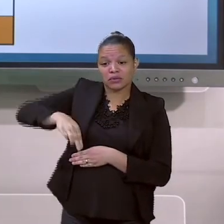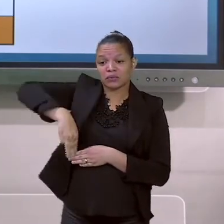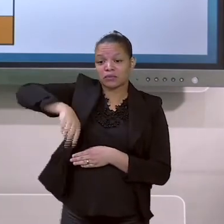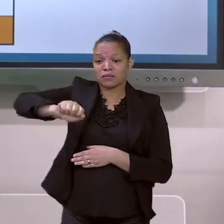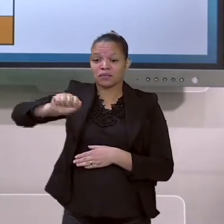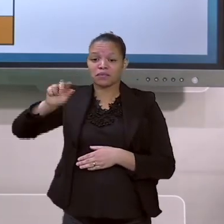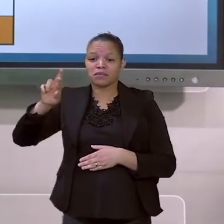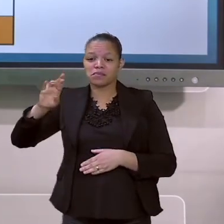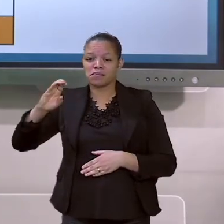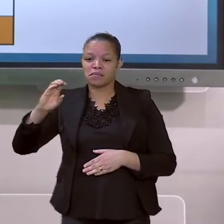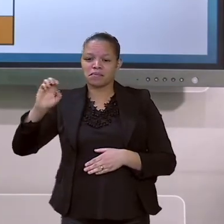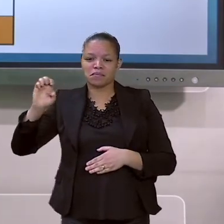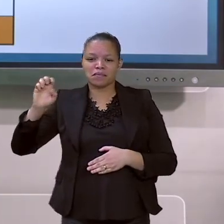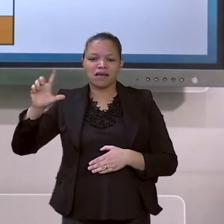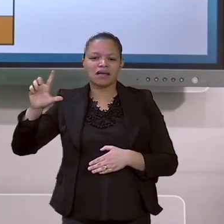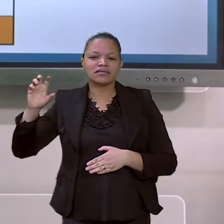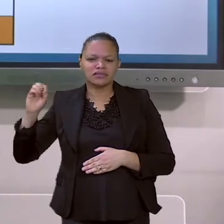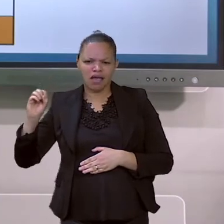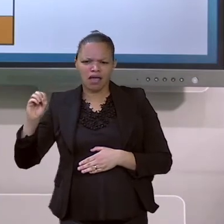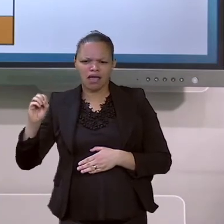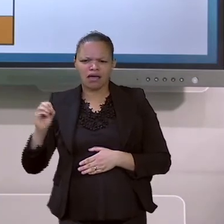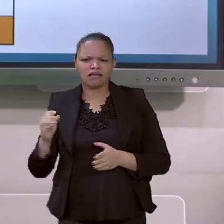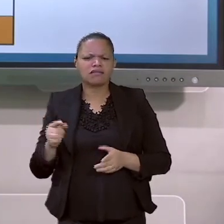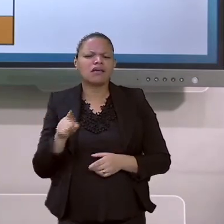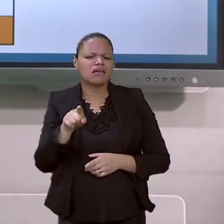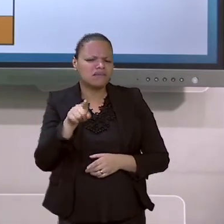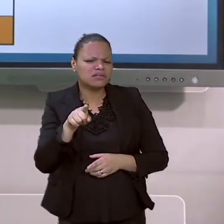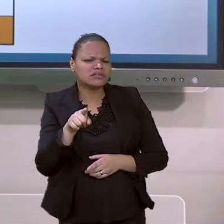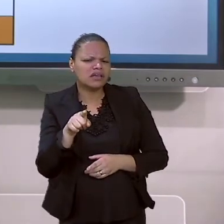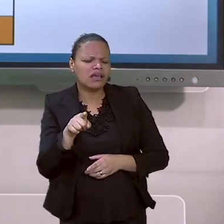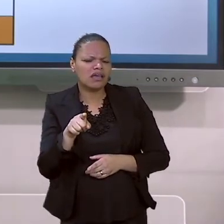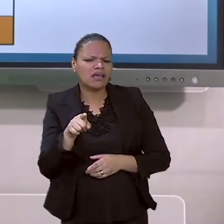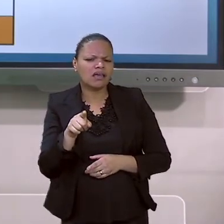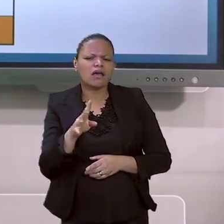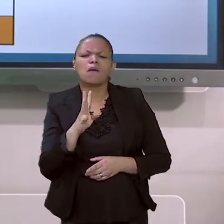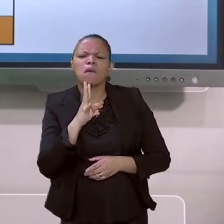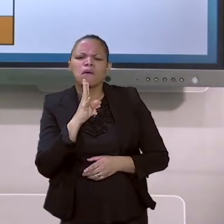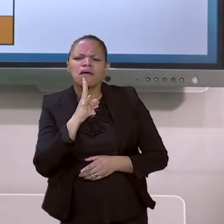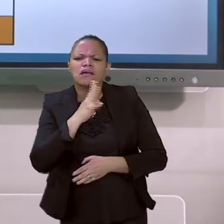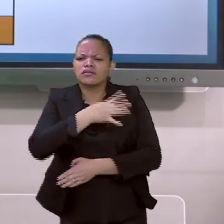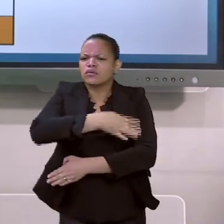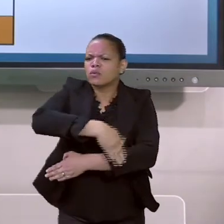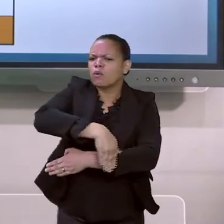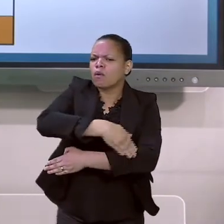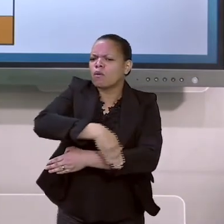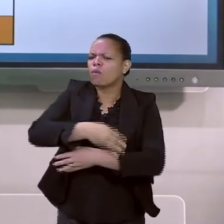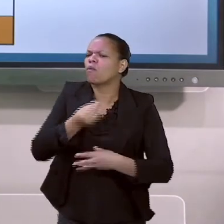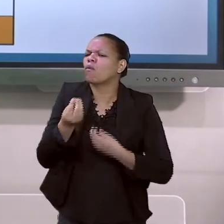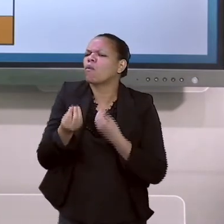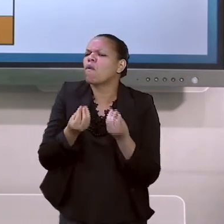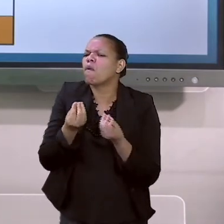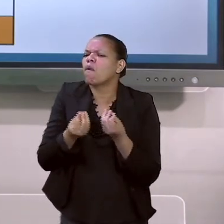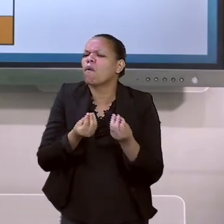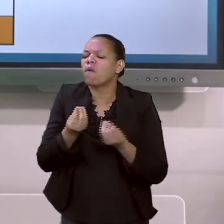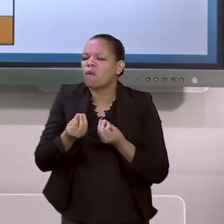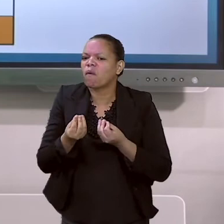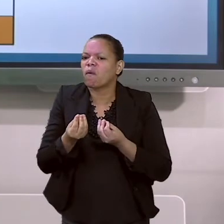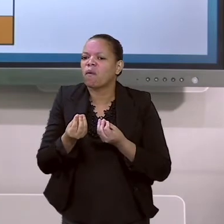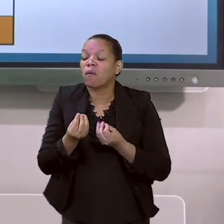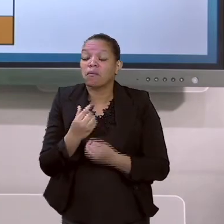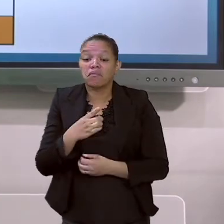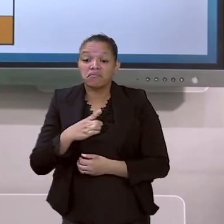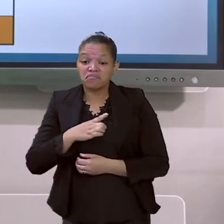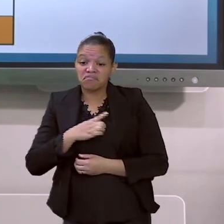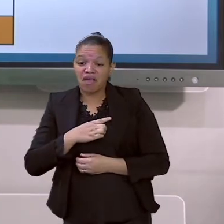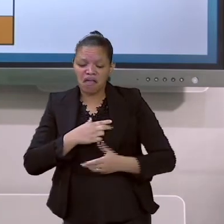sua casa? A rua da sua casa é comercial? Tem muitos comércios, padarias, salão